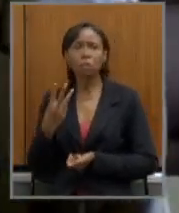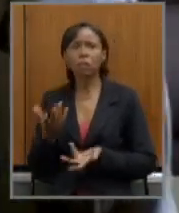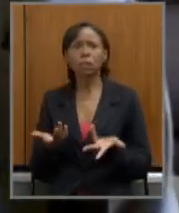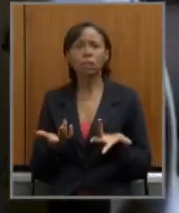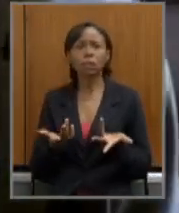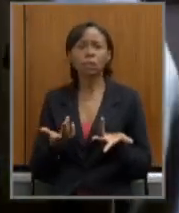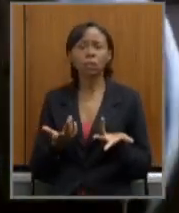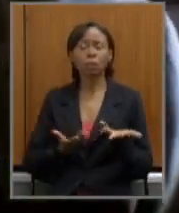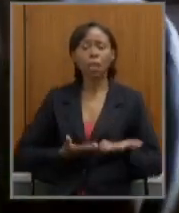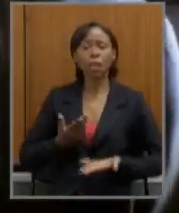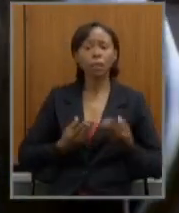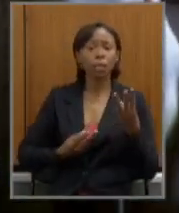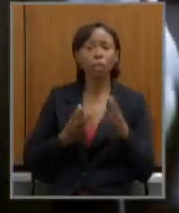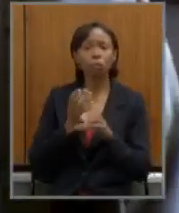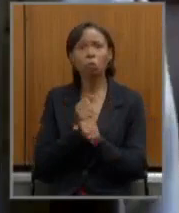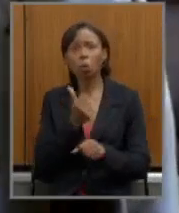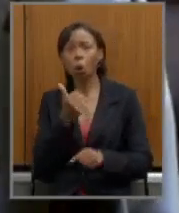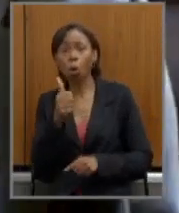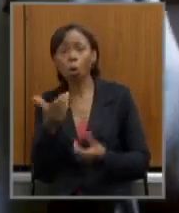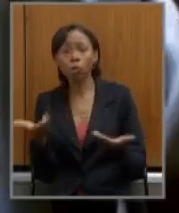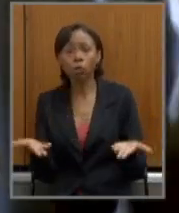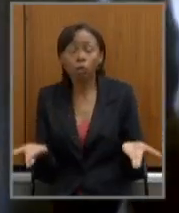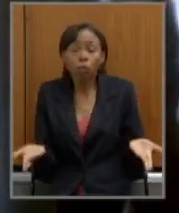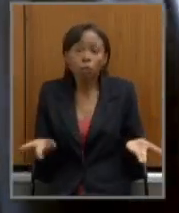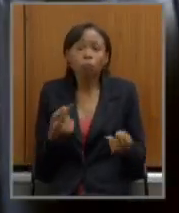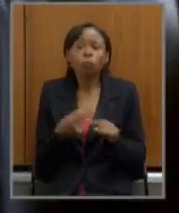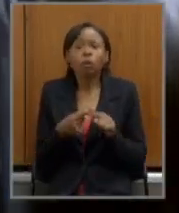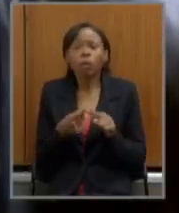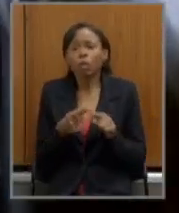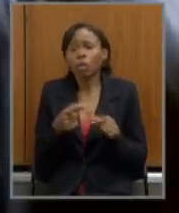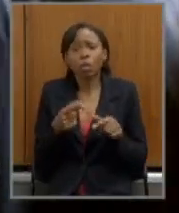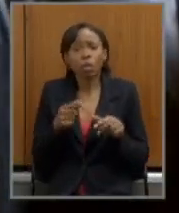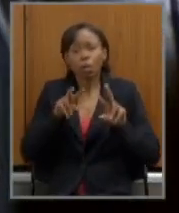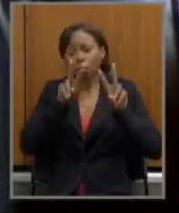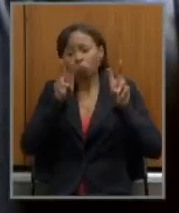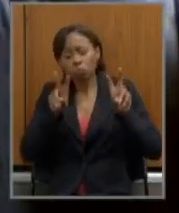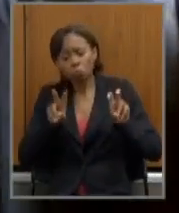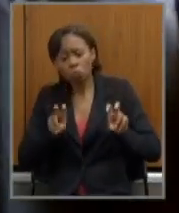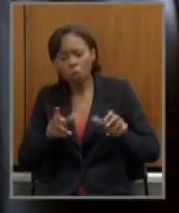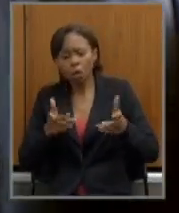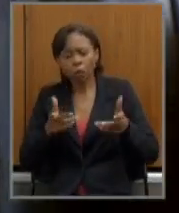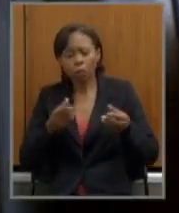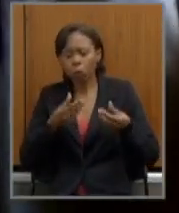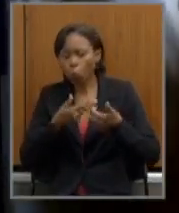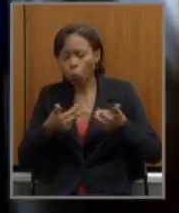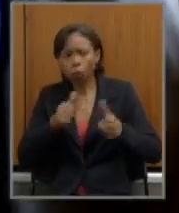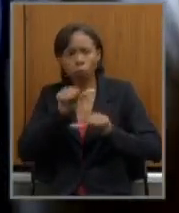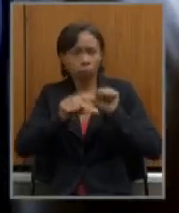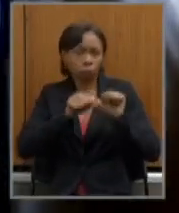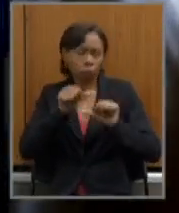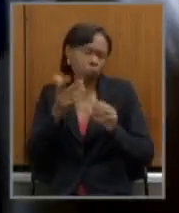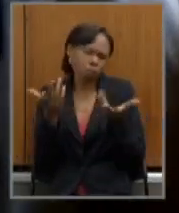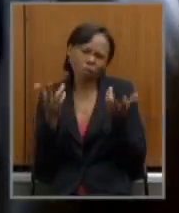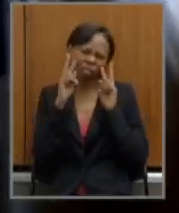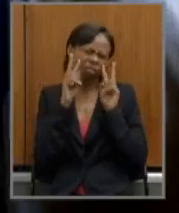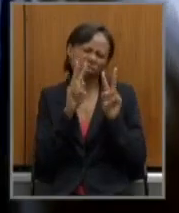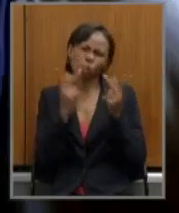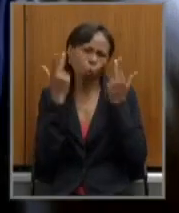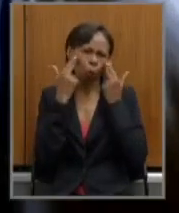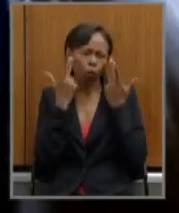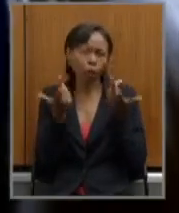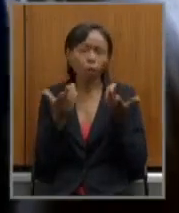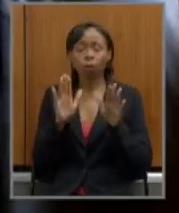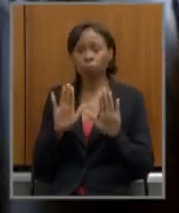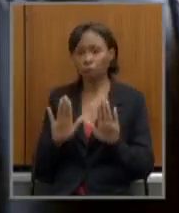% por quê? porque a situação mudou então eu vejo isso com muita tranquilidade mas eu acho que isso cabe à